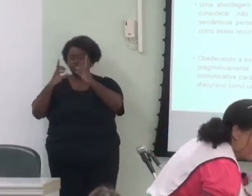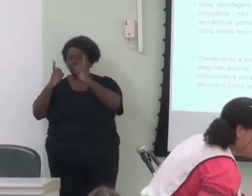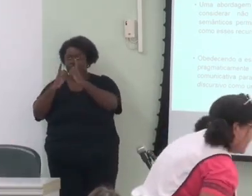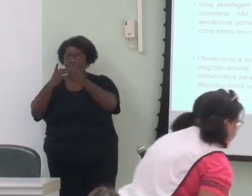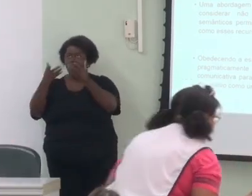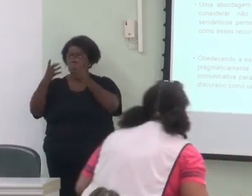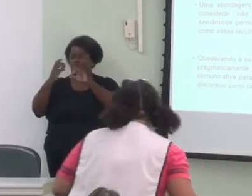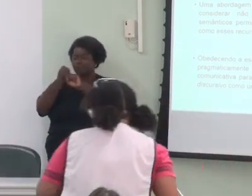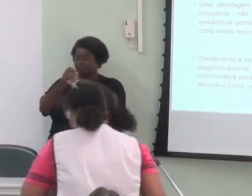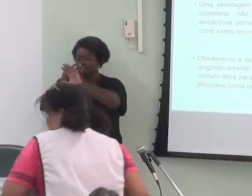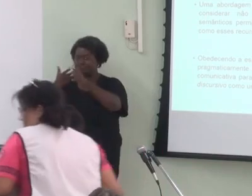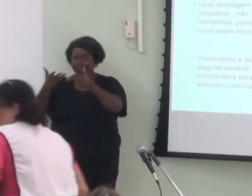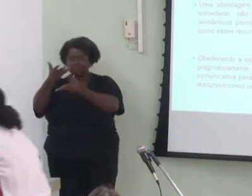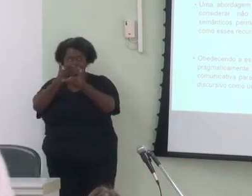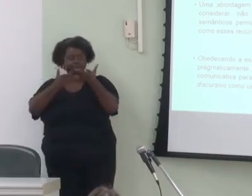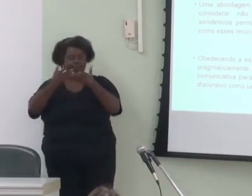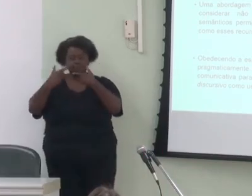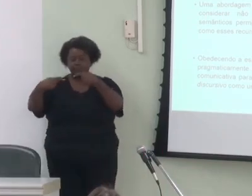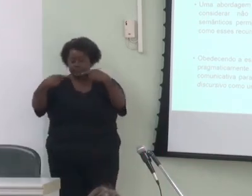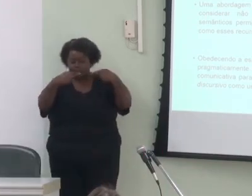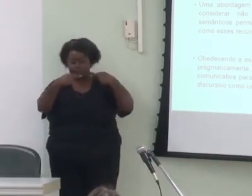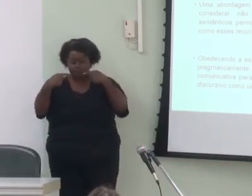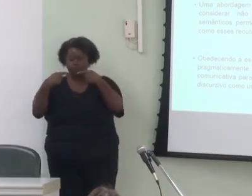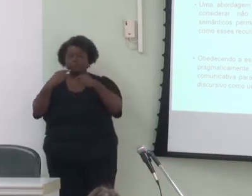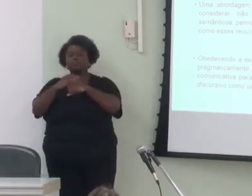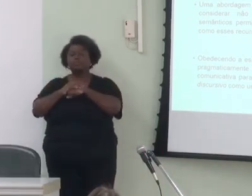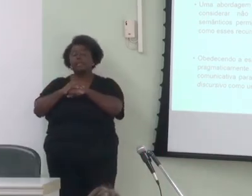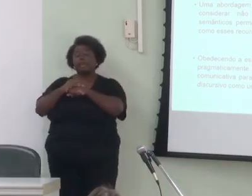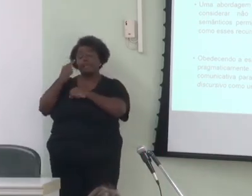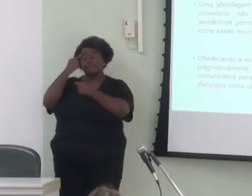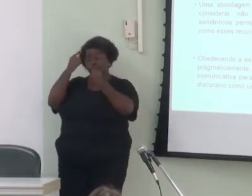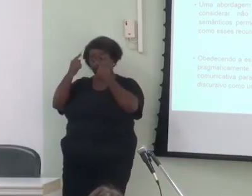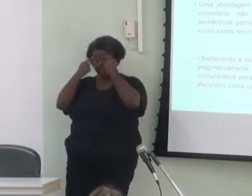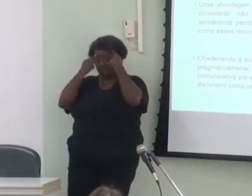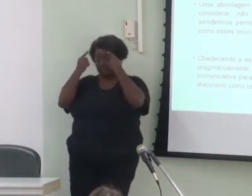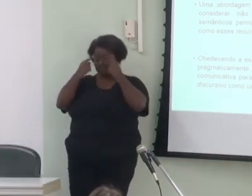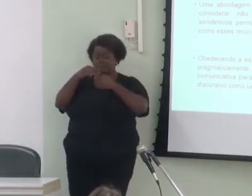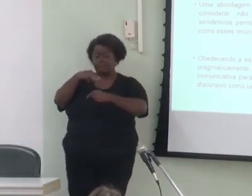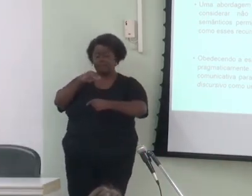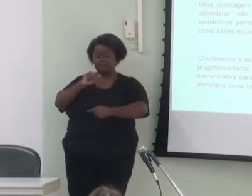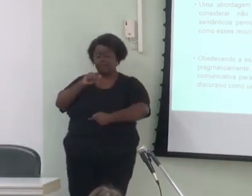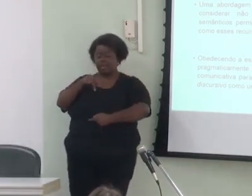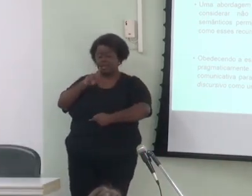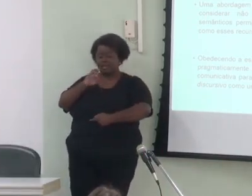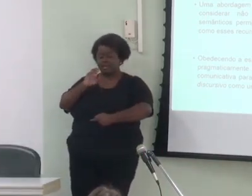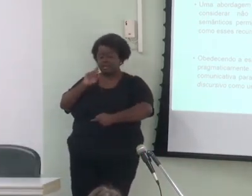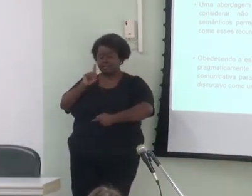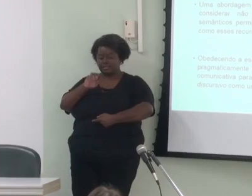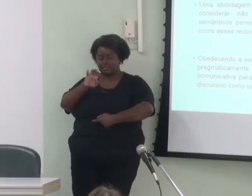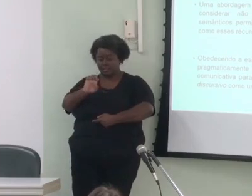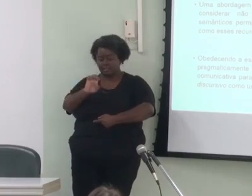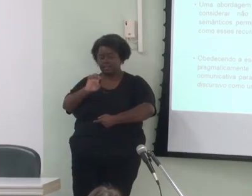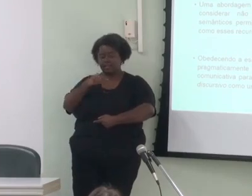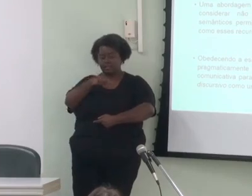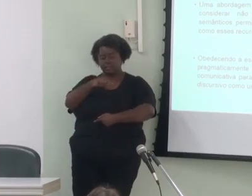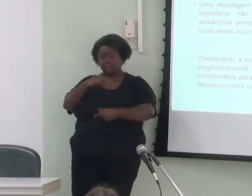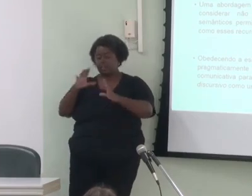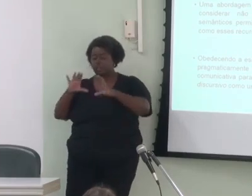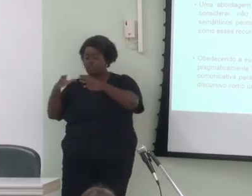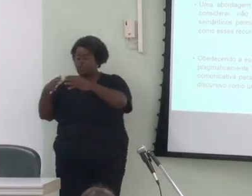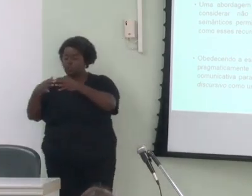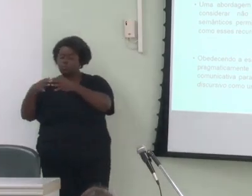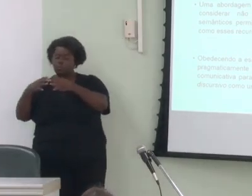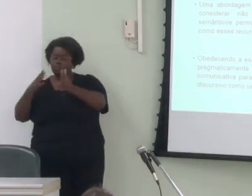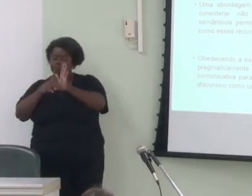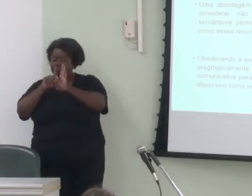inexiste, as ideias iniciais de Rengevelde Mackenzie foram discutidas ativamente por um grande grupo de